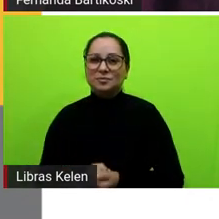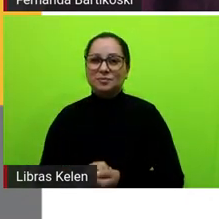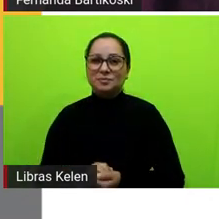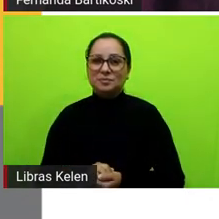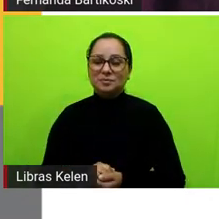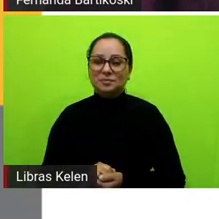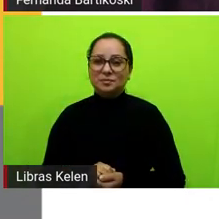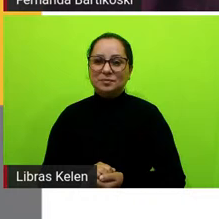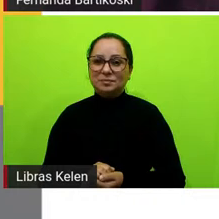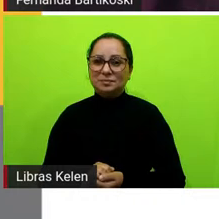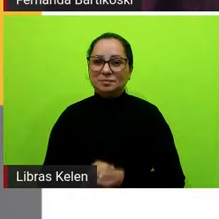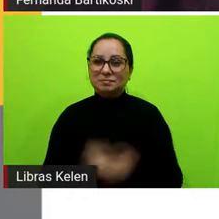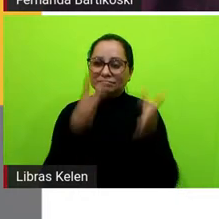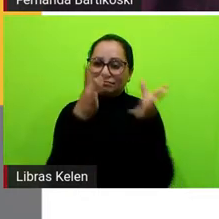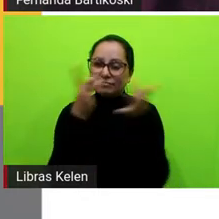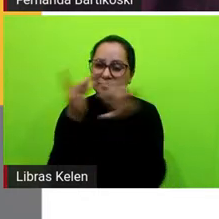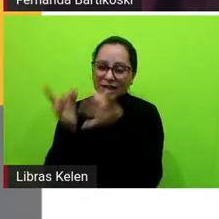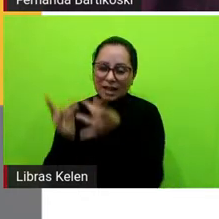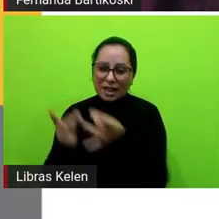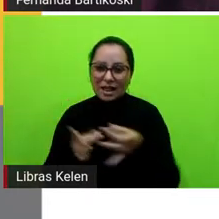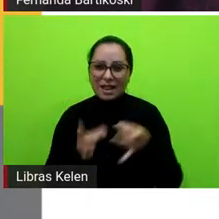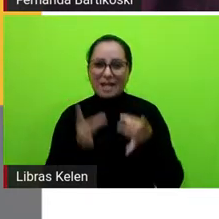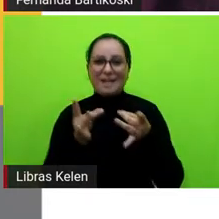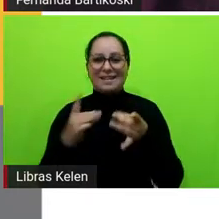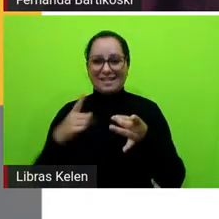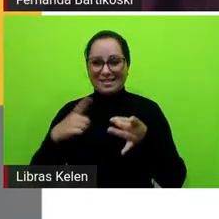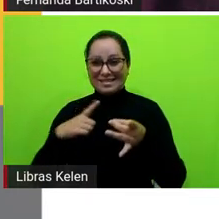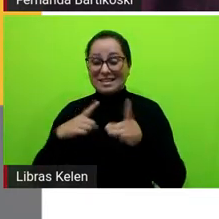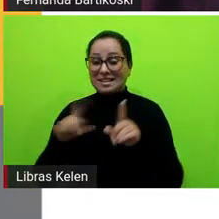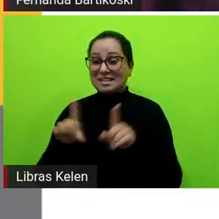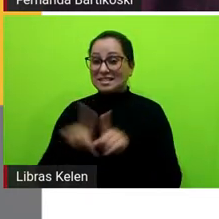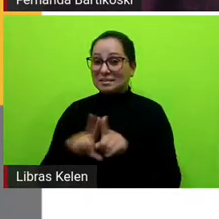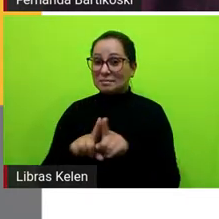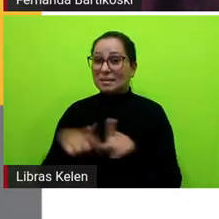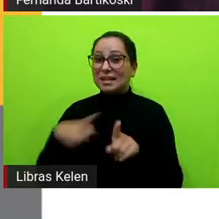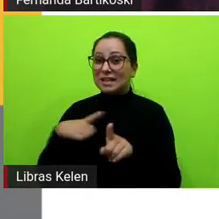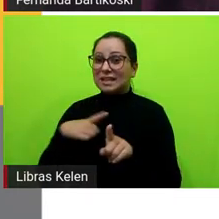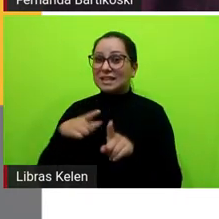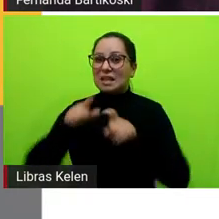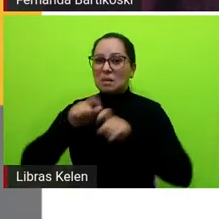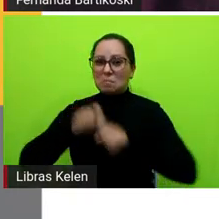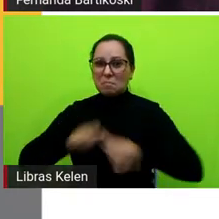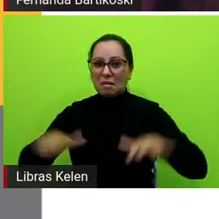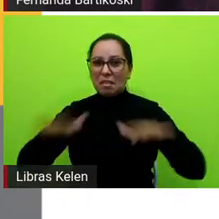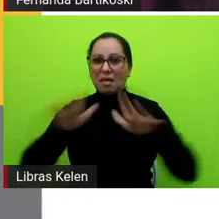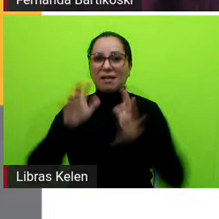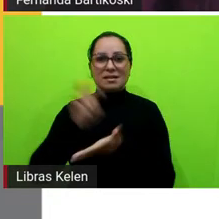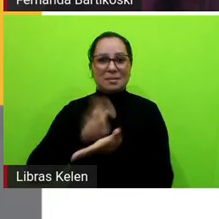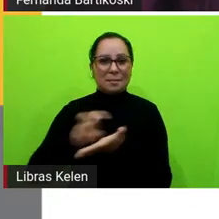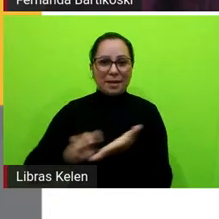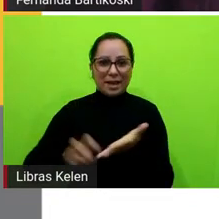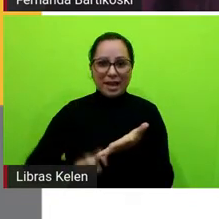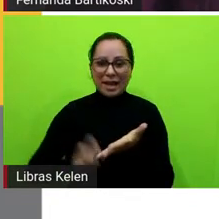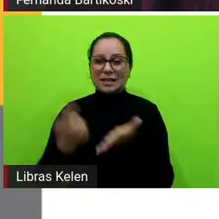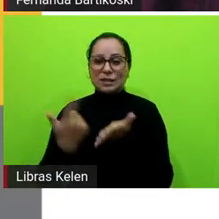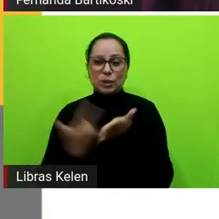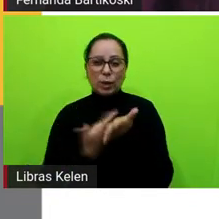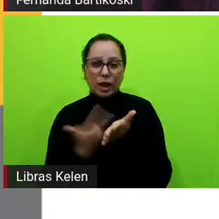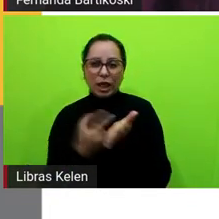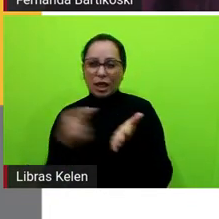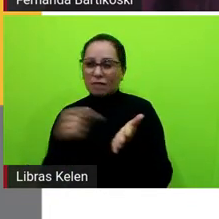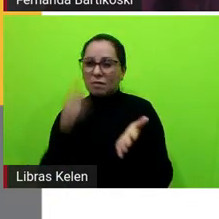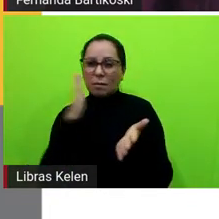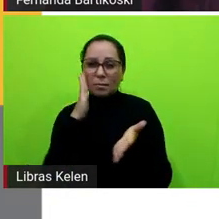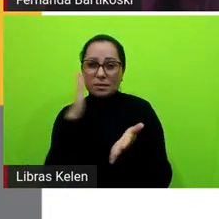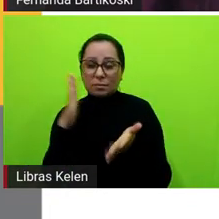estética né tem uma grande circulação no meio impresso especialmente livros né mas